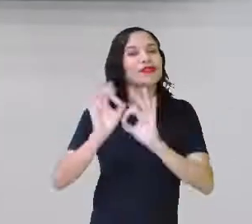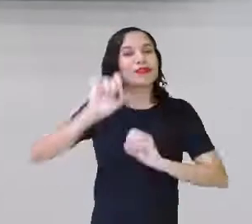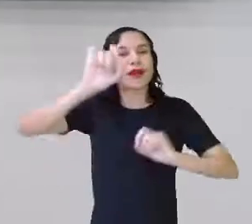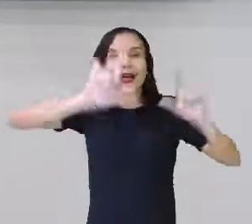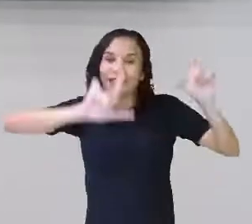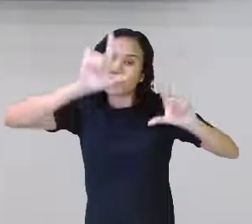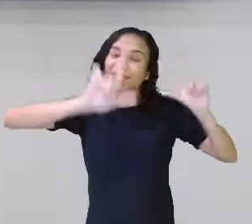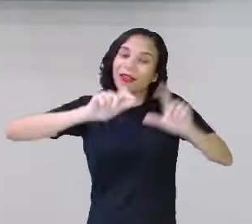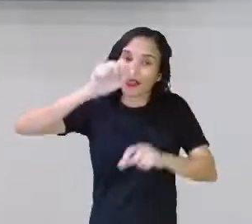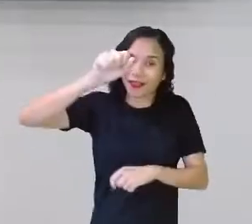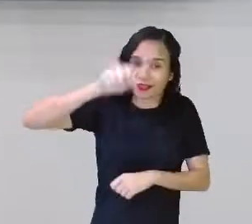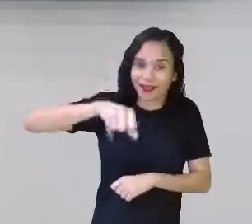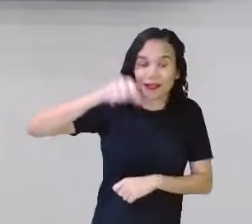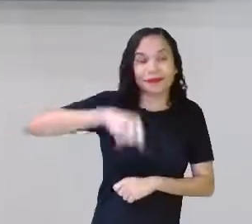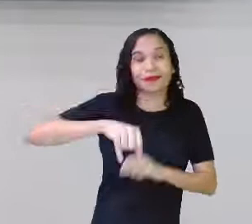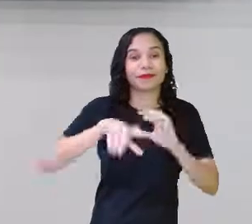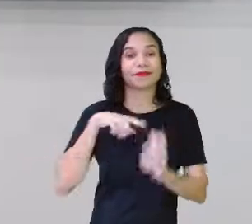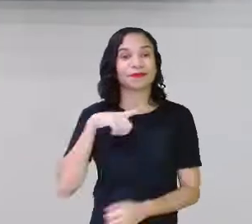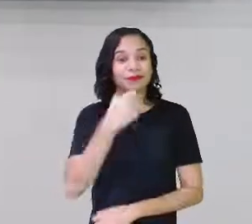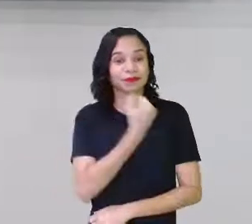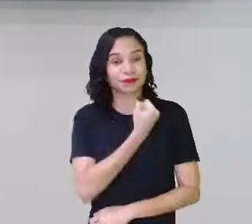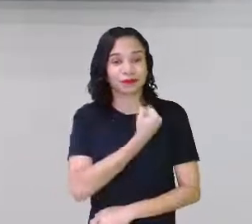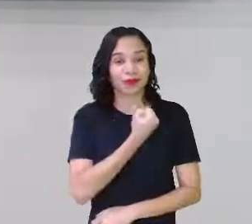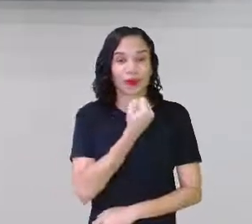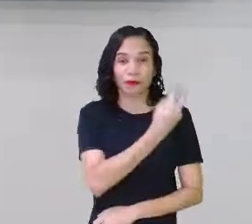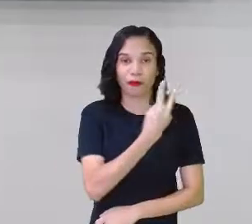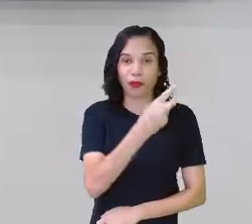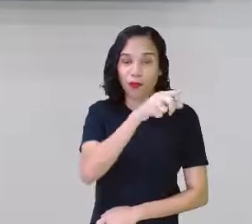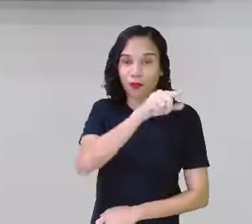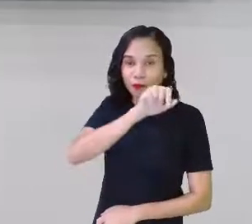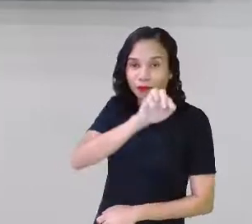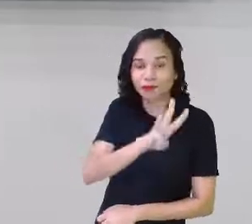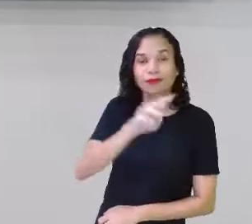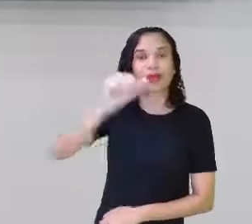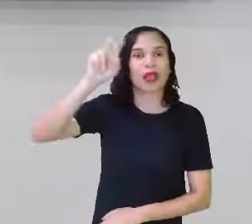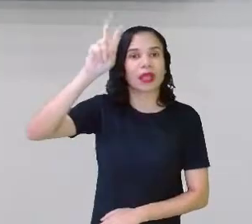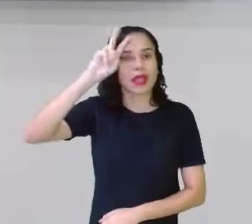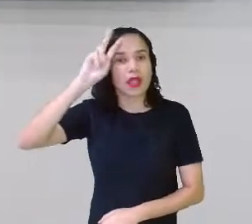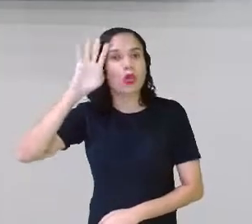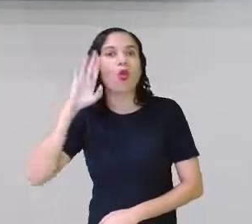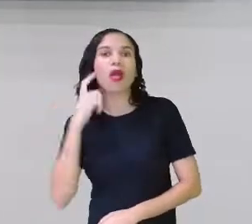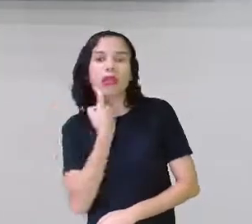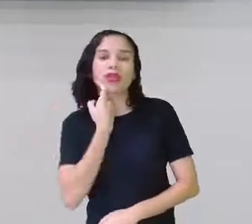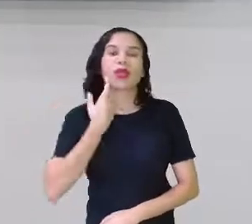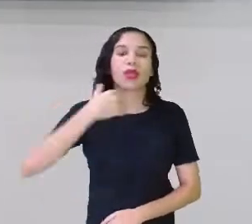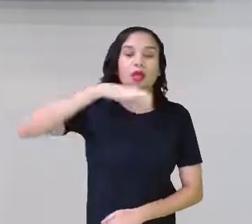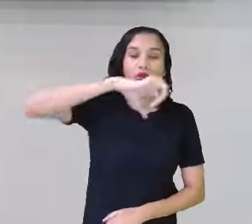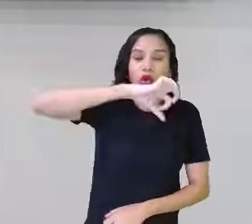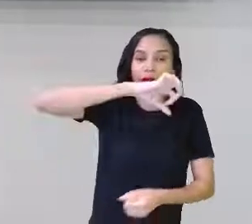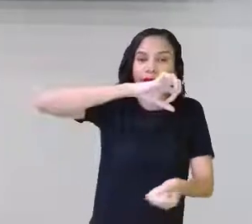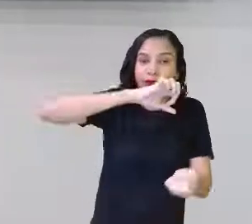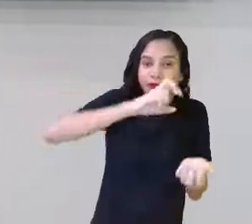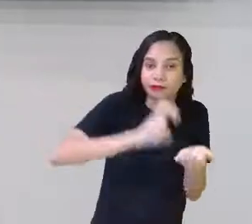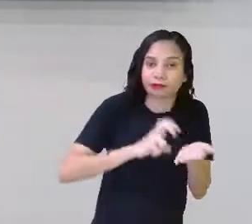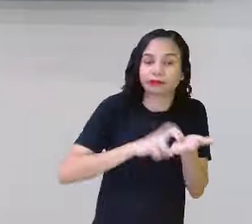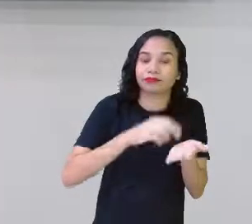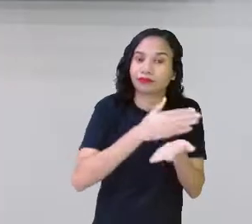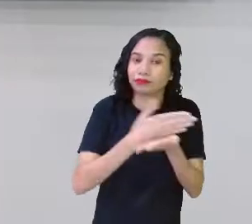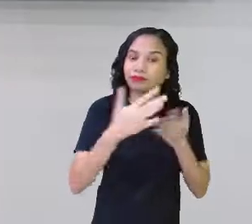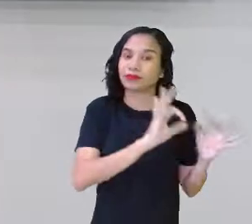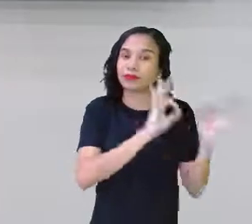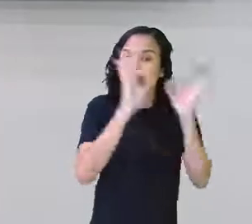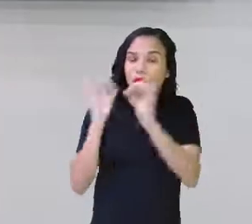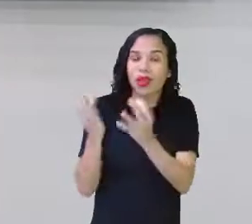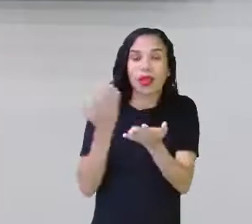TV. Isso mesmo. Canal 22.3, segunda, sexta, nove da manhã. Você acompanha as nossas